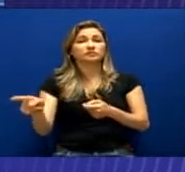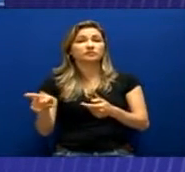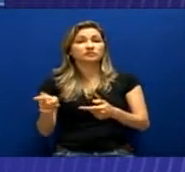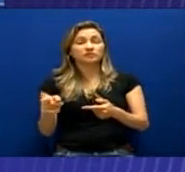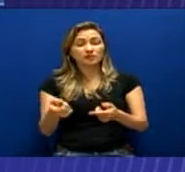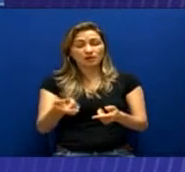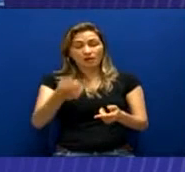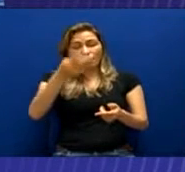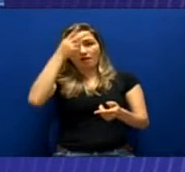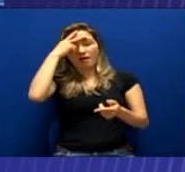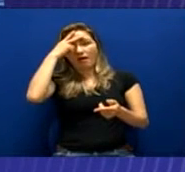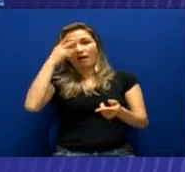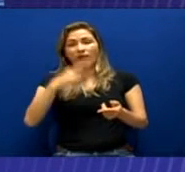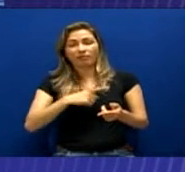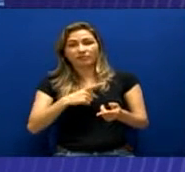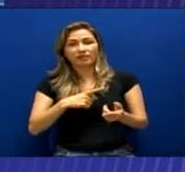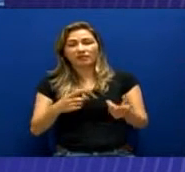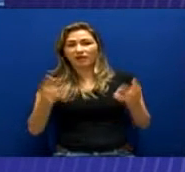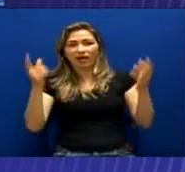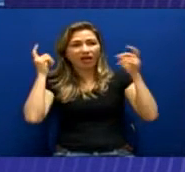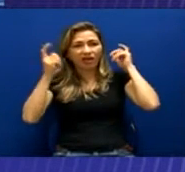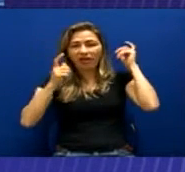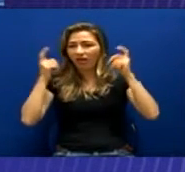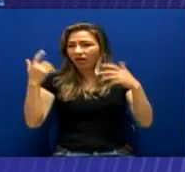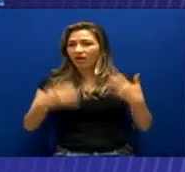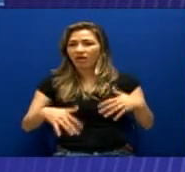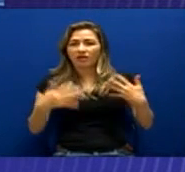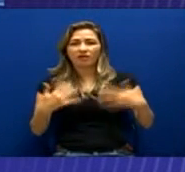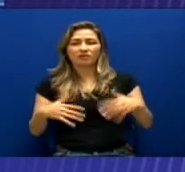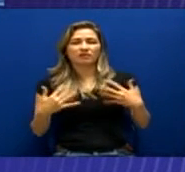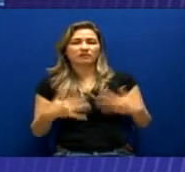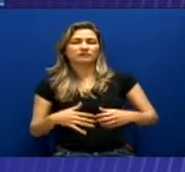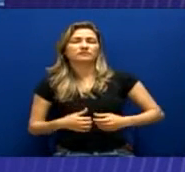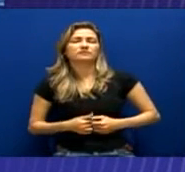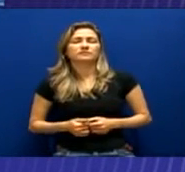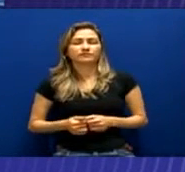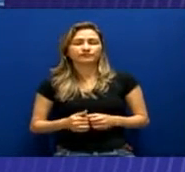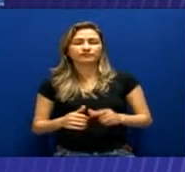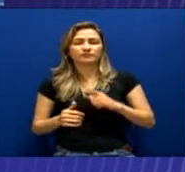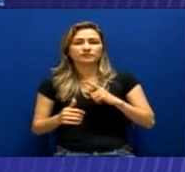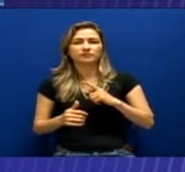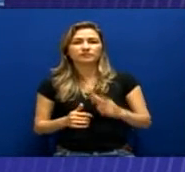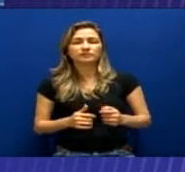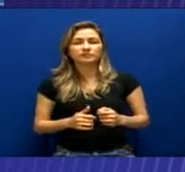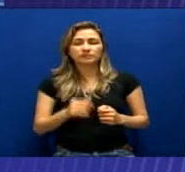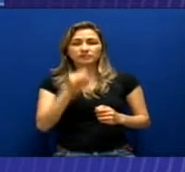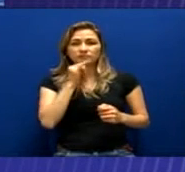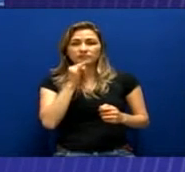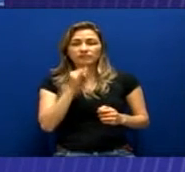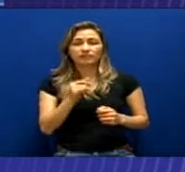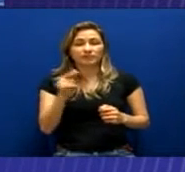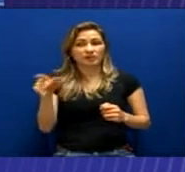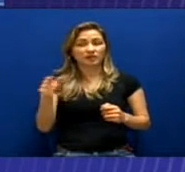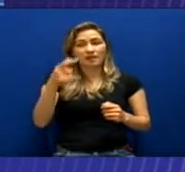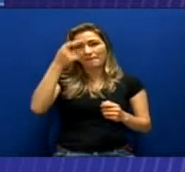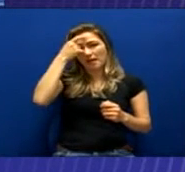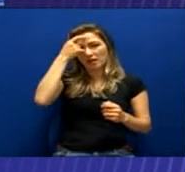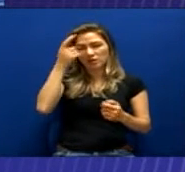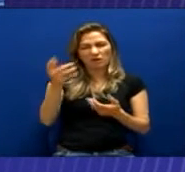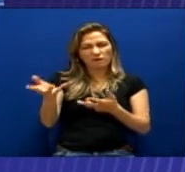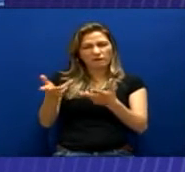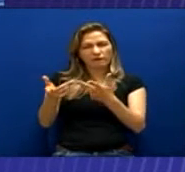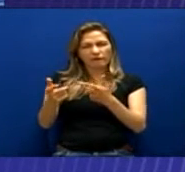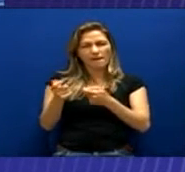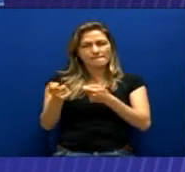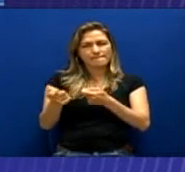direito internacional, nacional e frente aos direitos humanos. Sabemos que a tortura viola bem jurídico função pública.